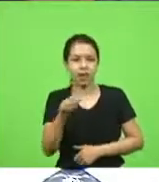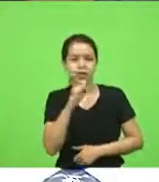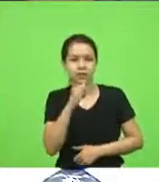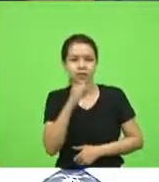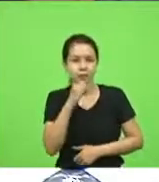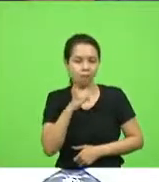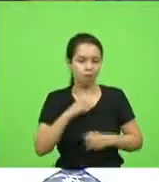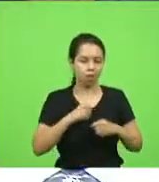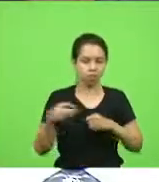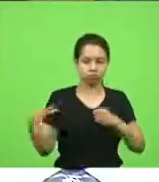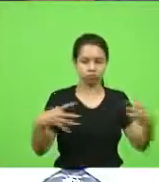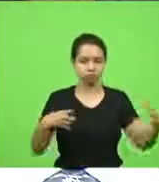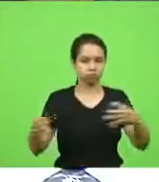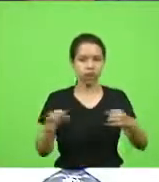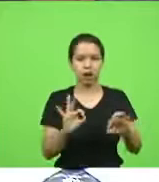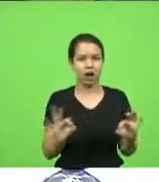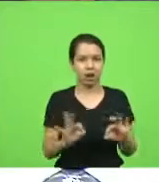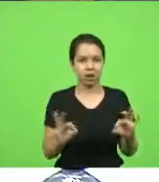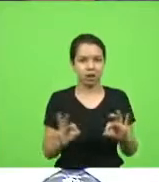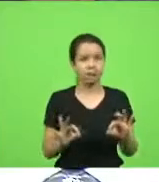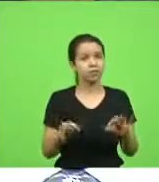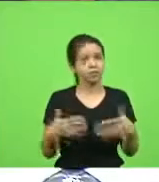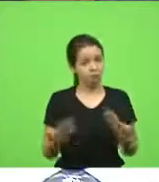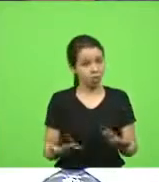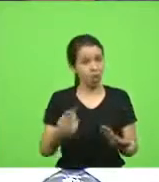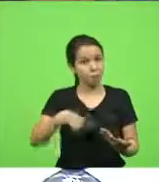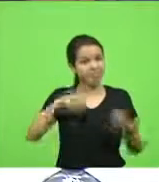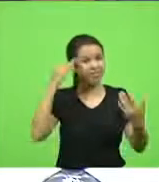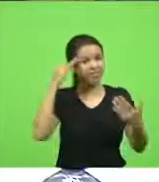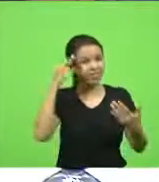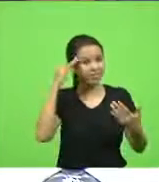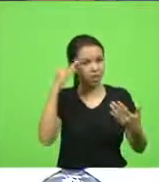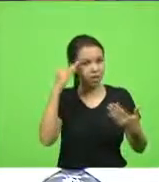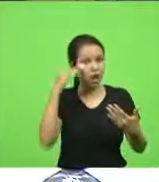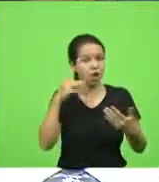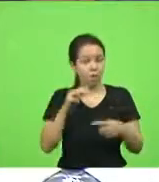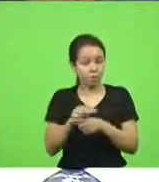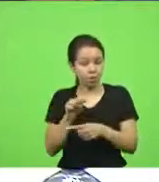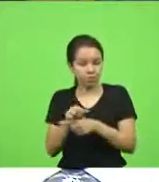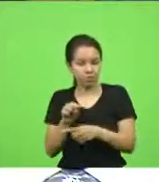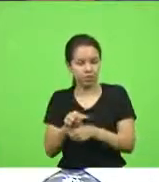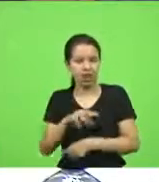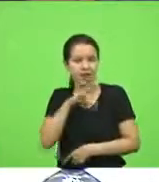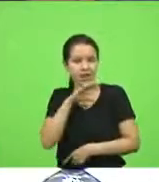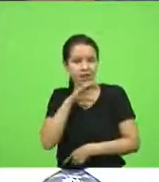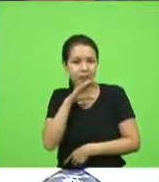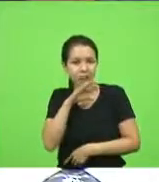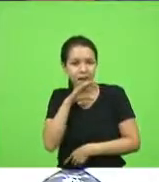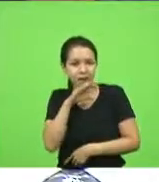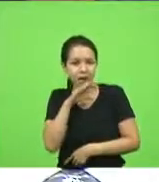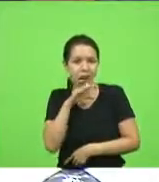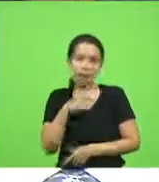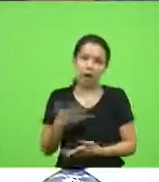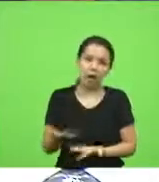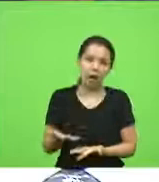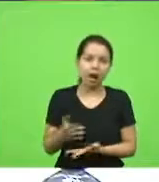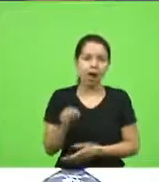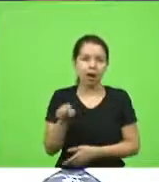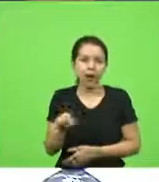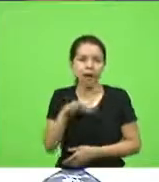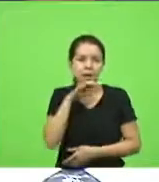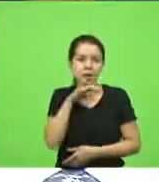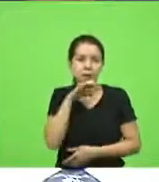complexidade, que quando a fala em proteção animal, não é algo apenas, ah, poxa vida, um animalzinho. Não,